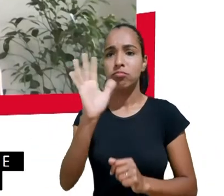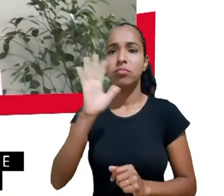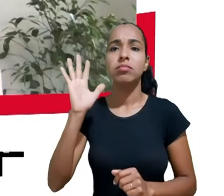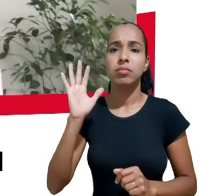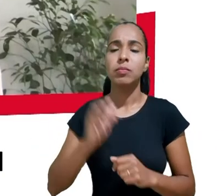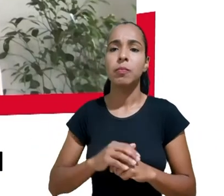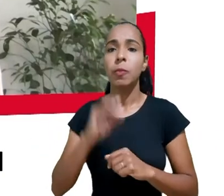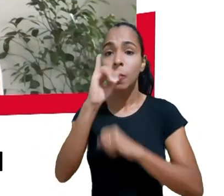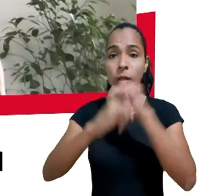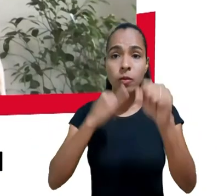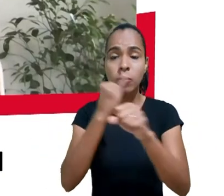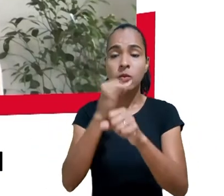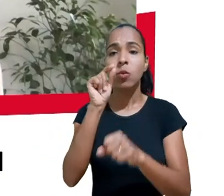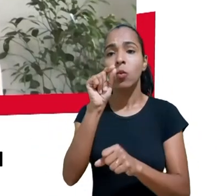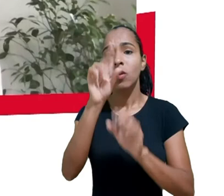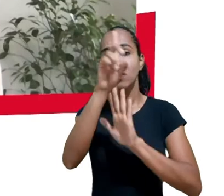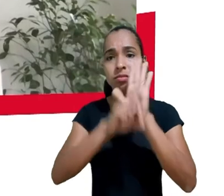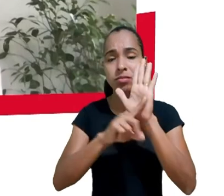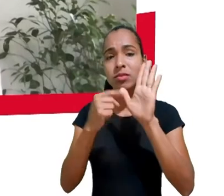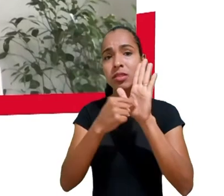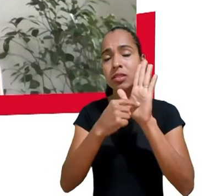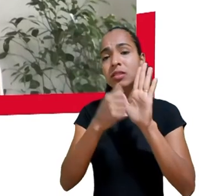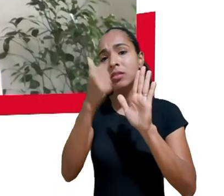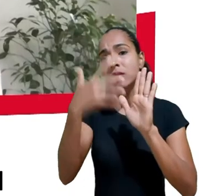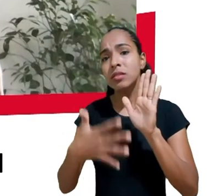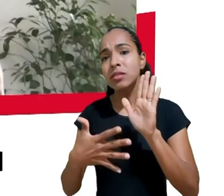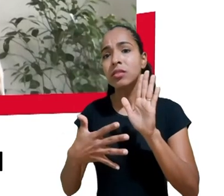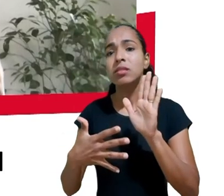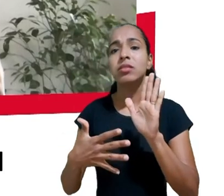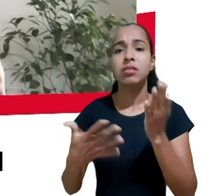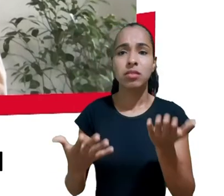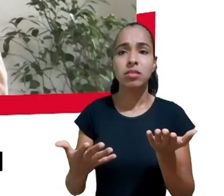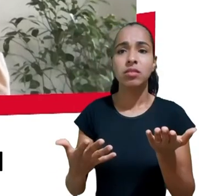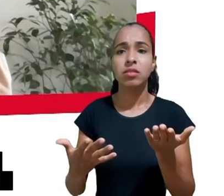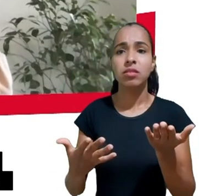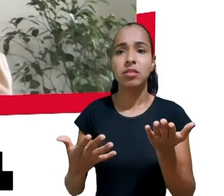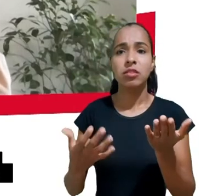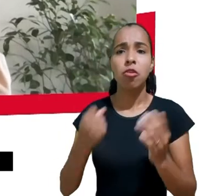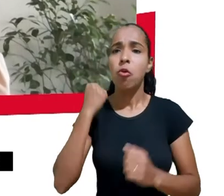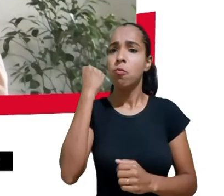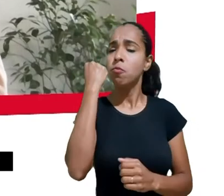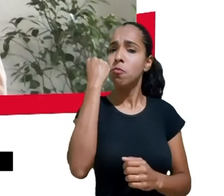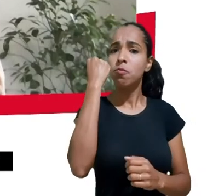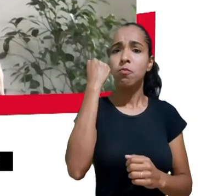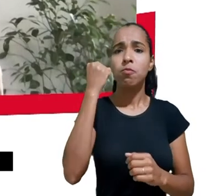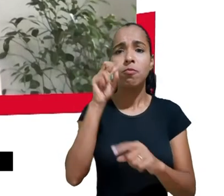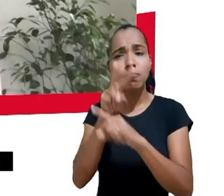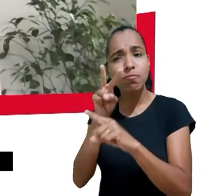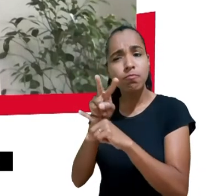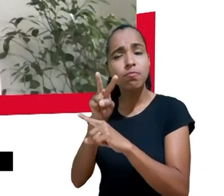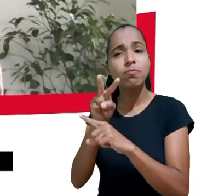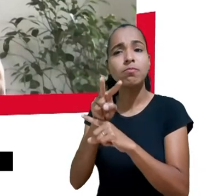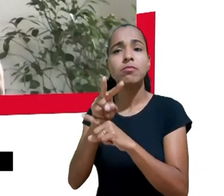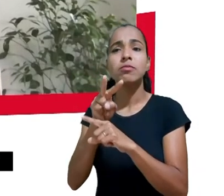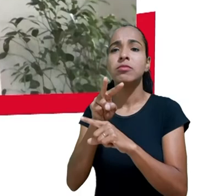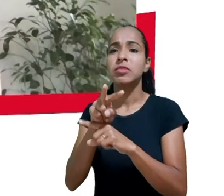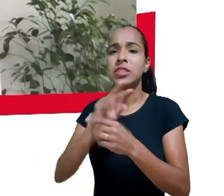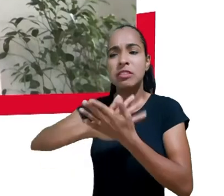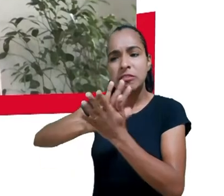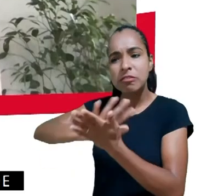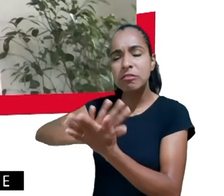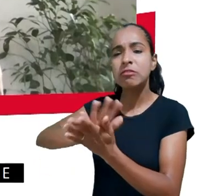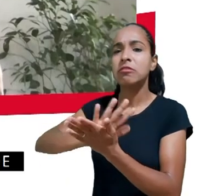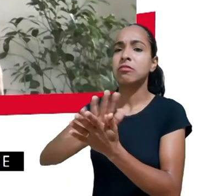direitos para que elas possam usufruí-la na sua maior potência estando protegidas de quaisquer violências e exploração como a discriminação